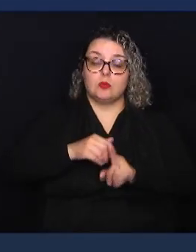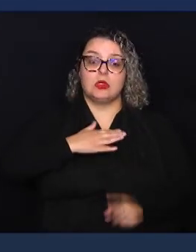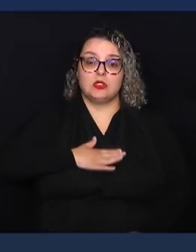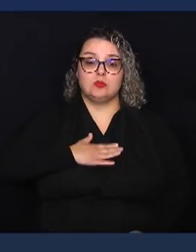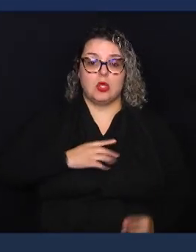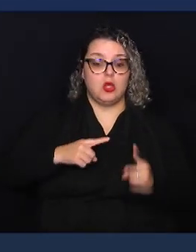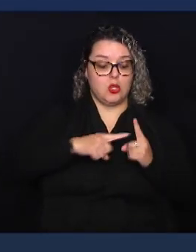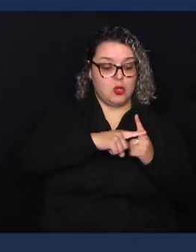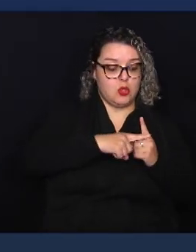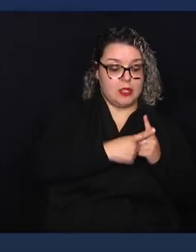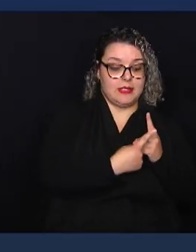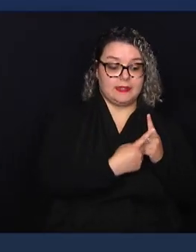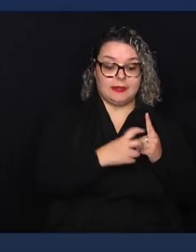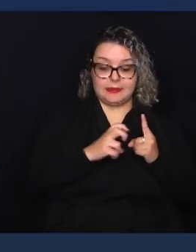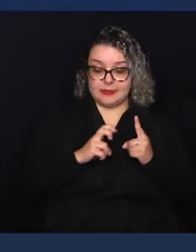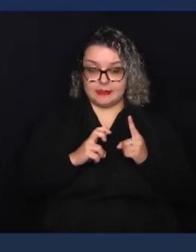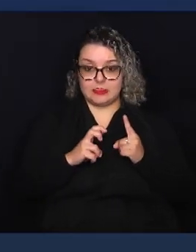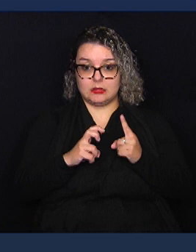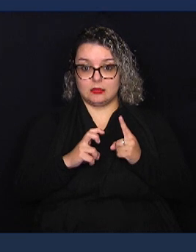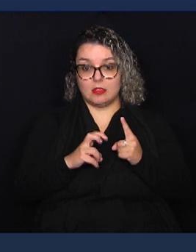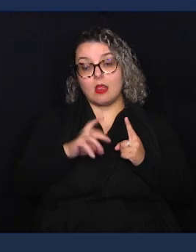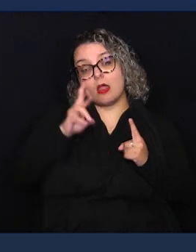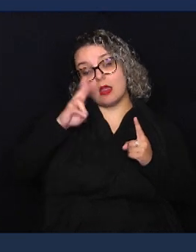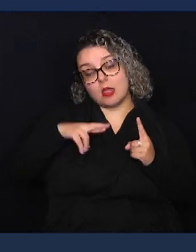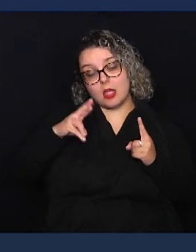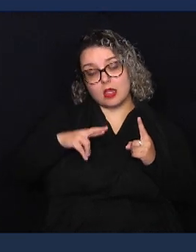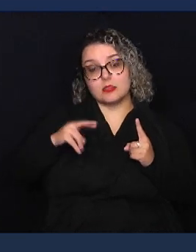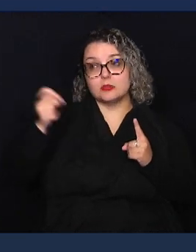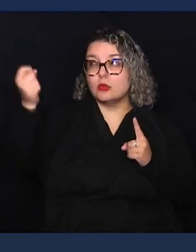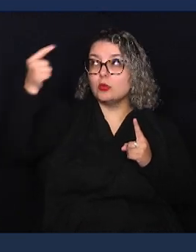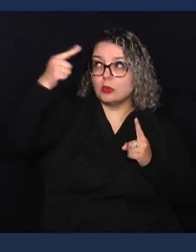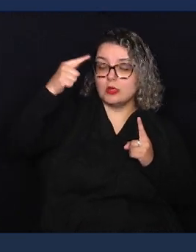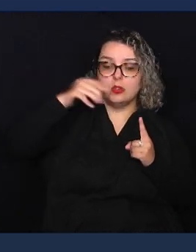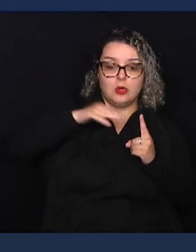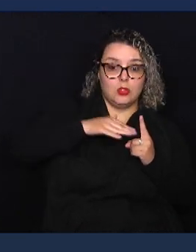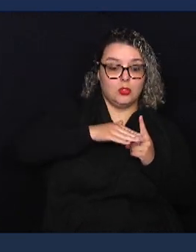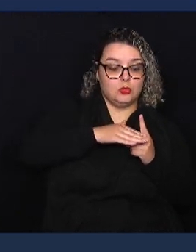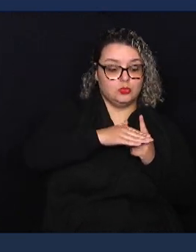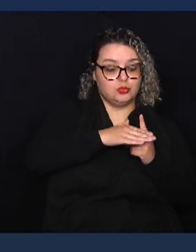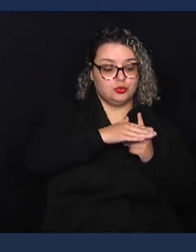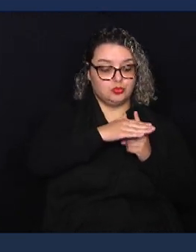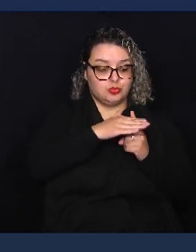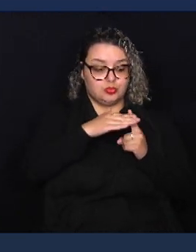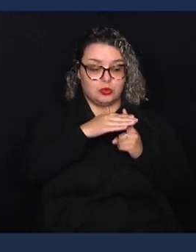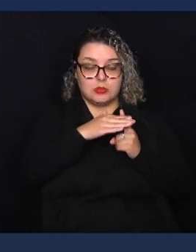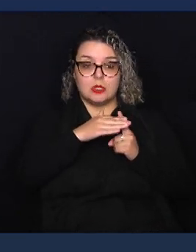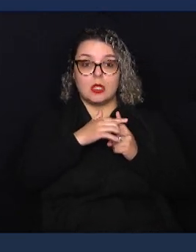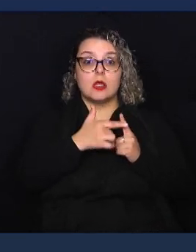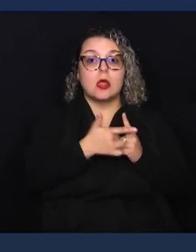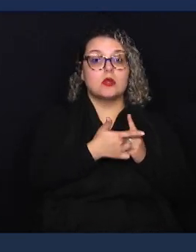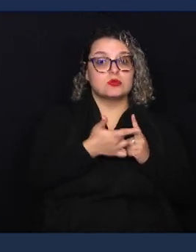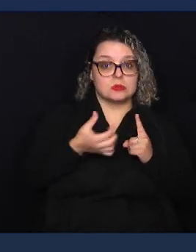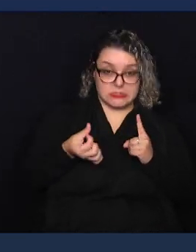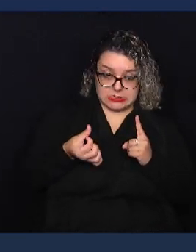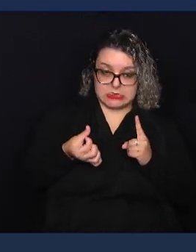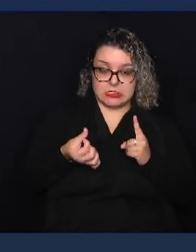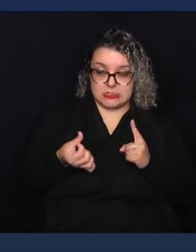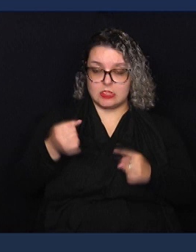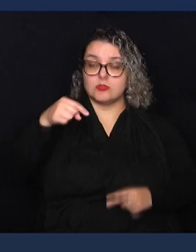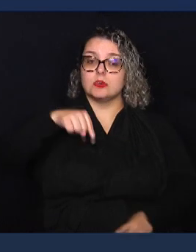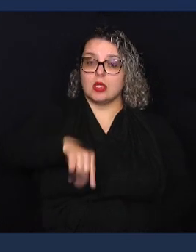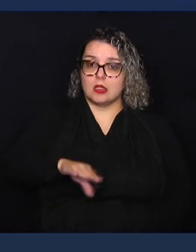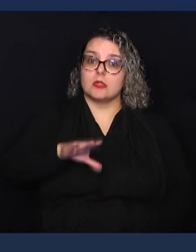mínima de 15 graus Por conta da presença do sol a temperatura vai aumentando podendo chegar aos 26